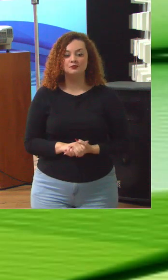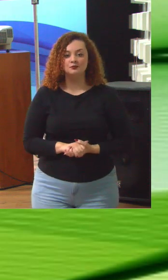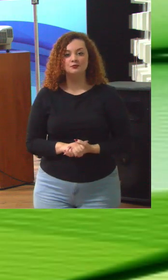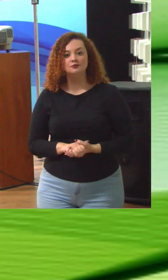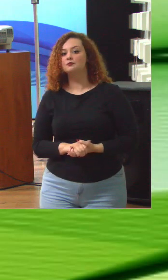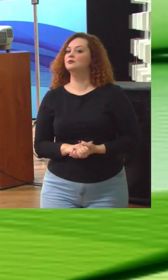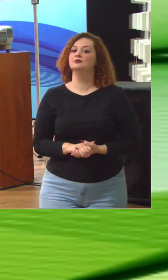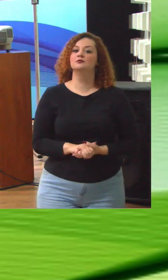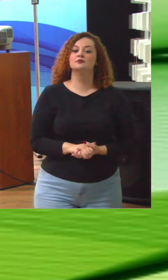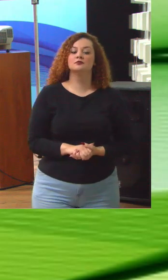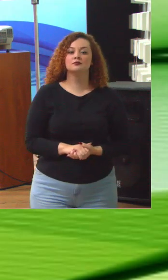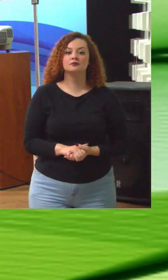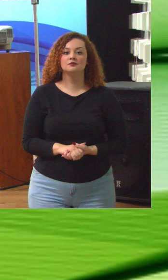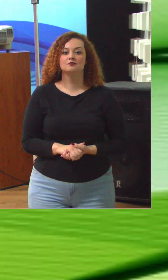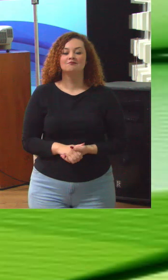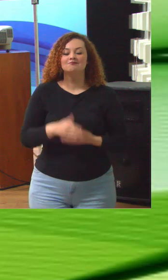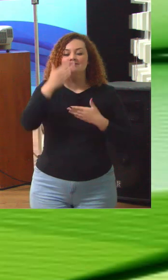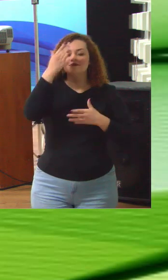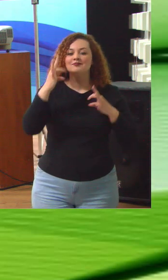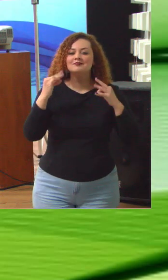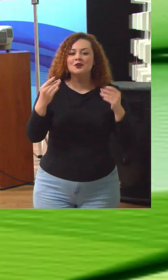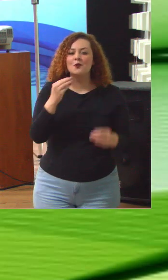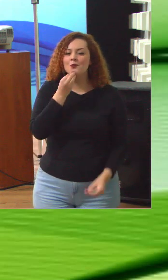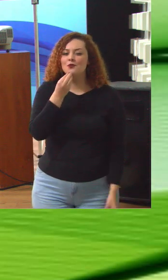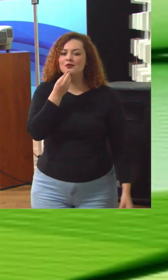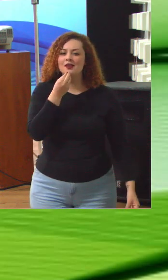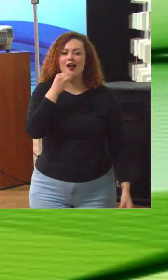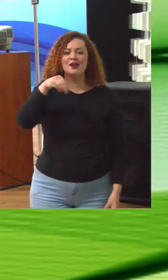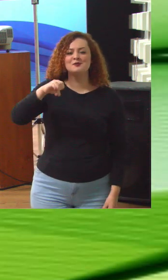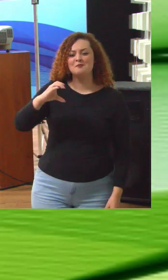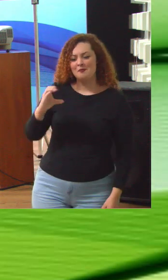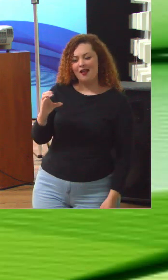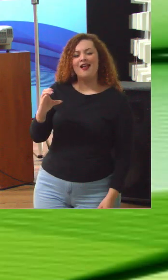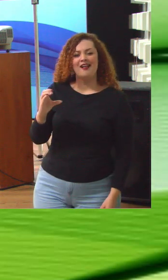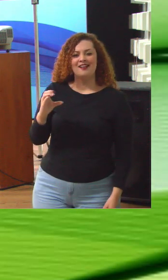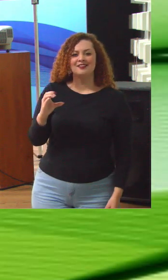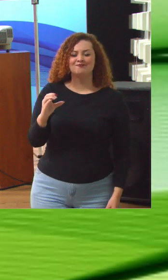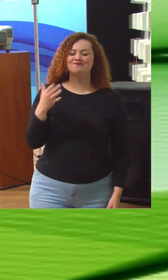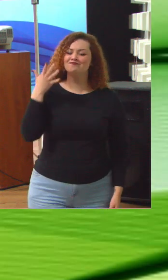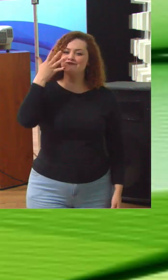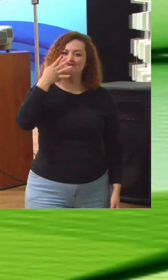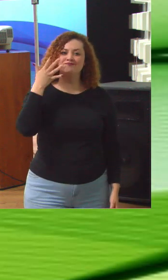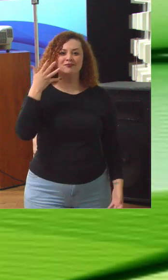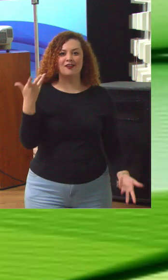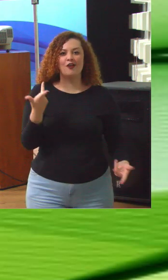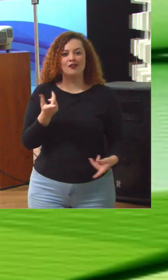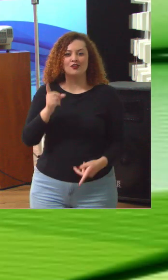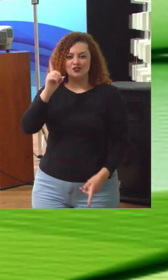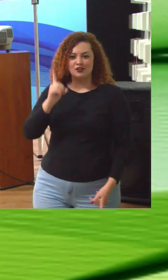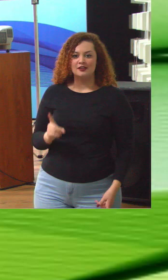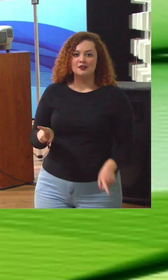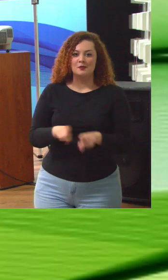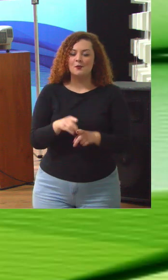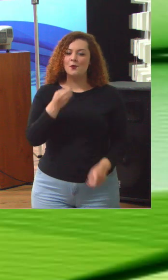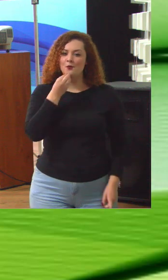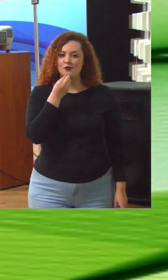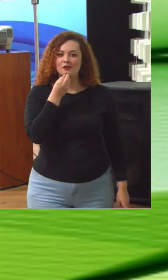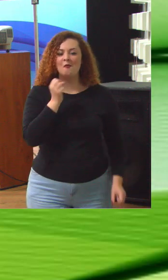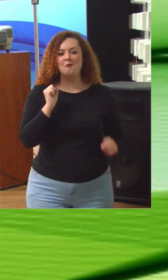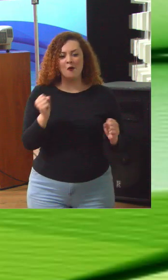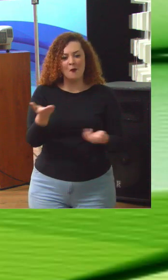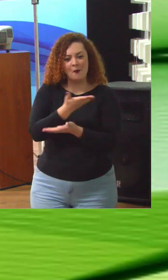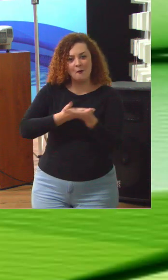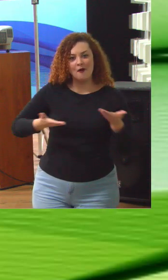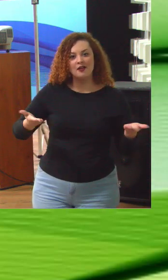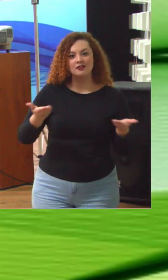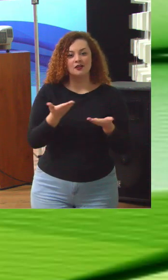Obrigado, Torres, pela oportunidade. É o MEC na sua apresentação, na sua direção. Pela oportunidade podemos compartilhar um